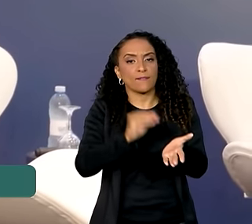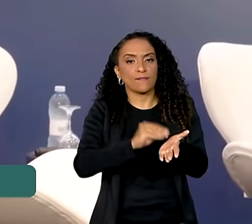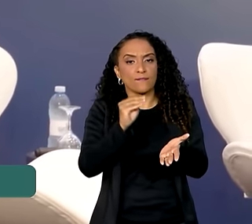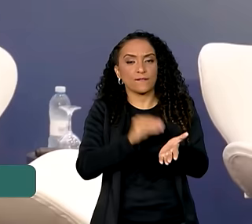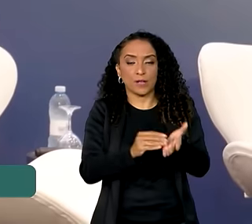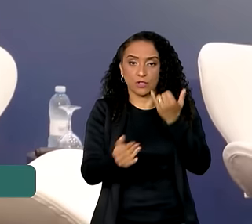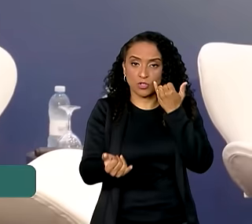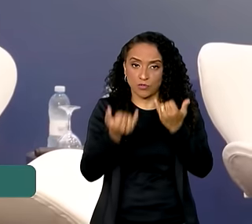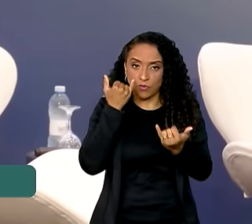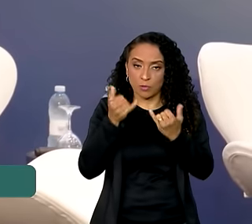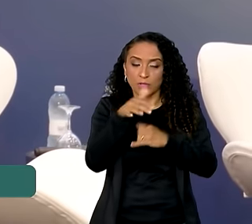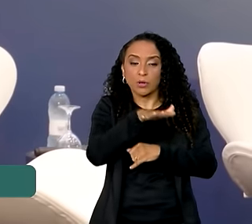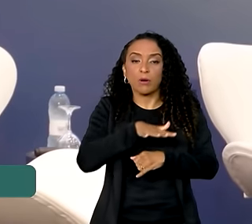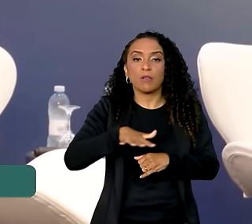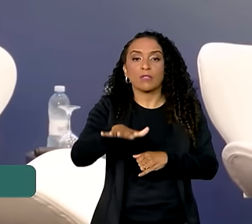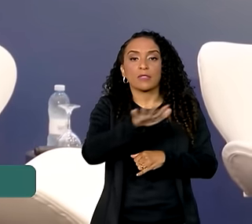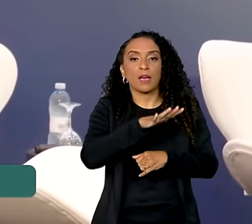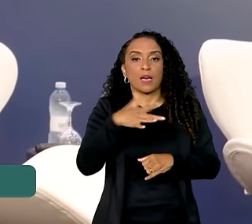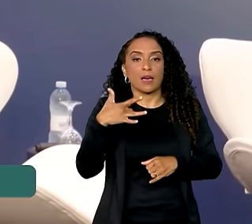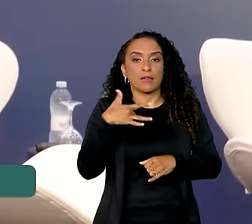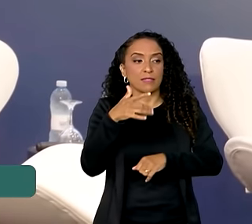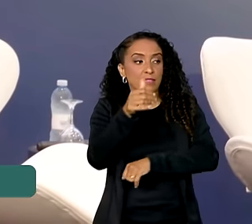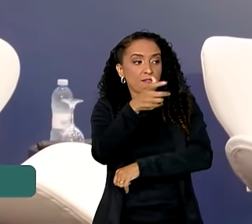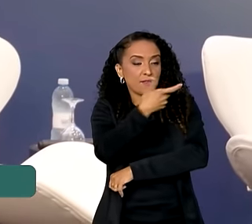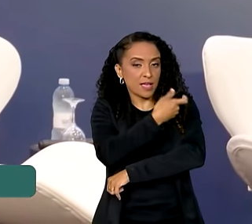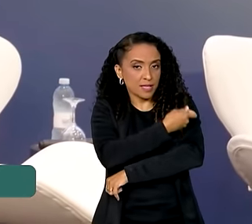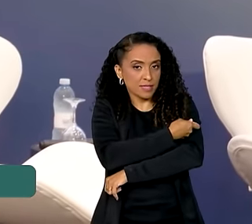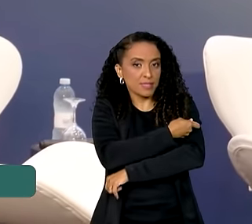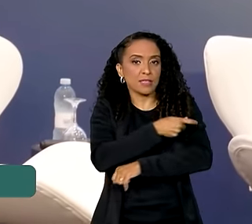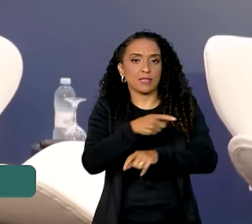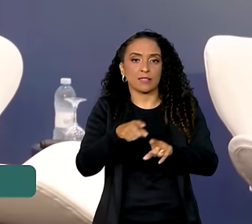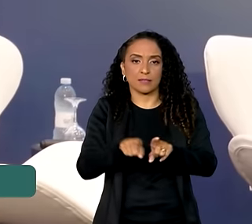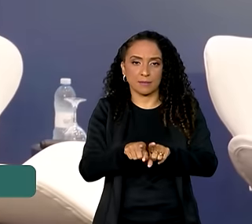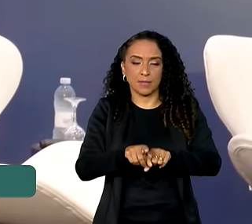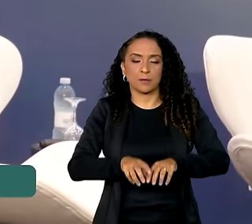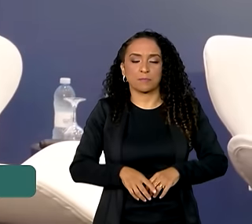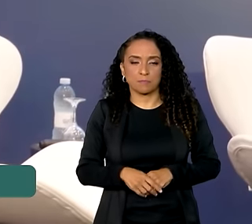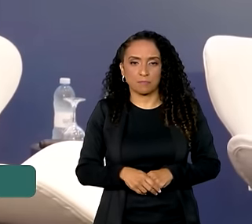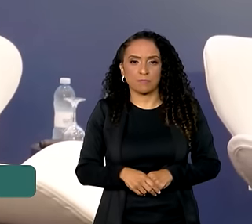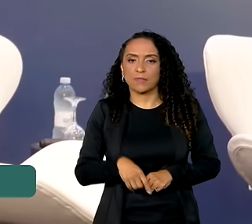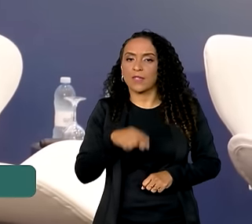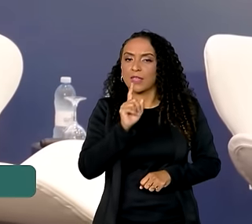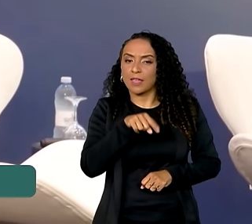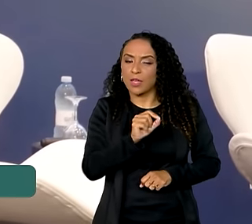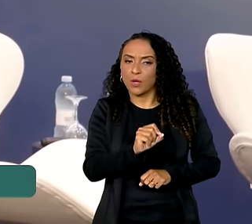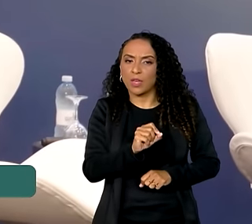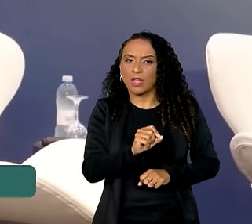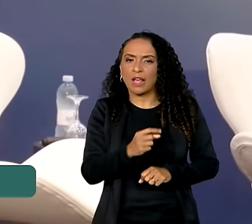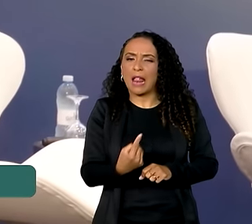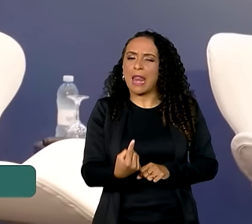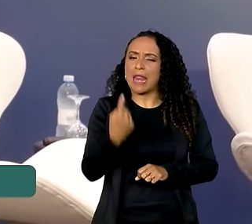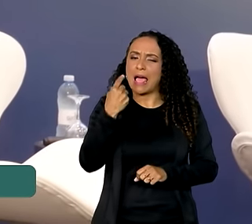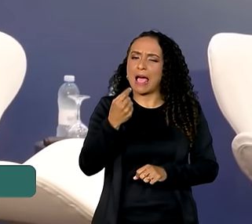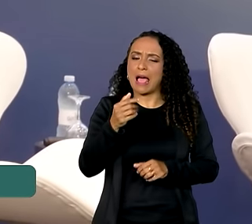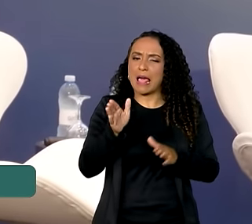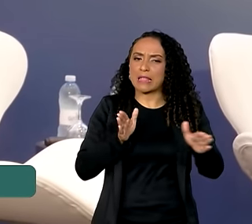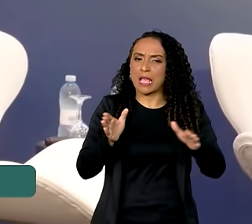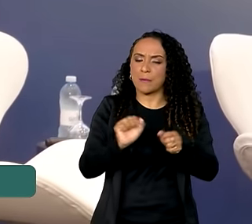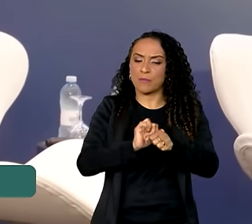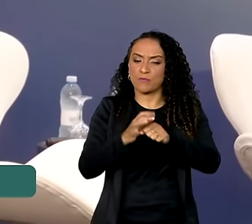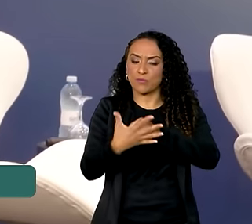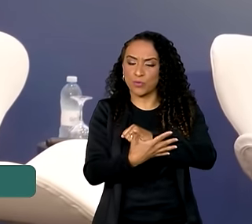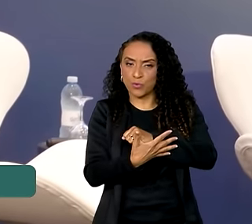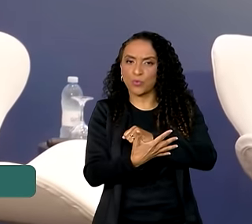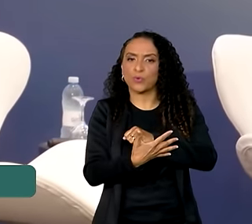desinformação no campo das vacinas e da vacinação, que foi, desde a pandemia de Covid